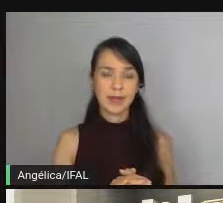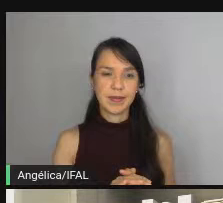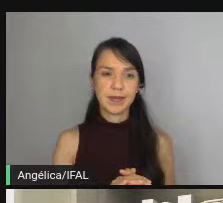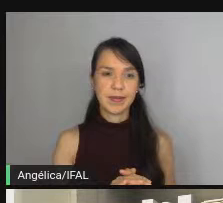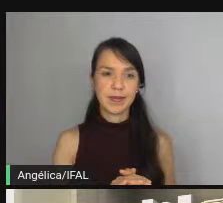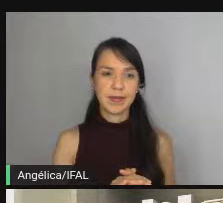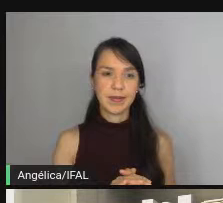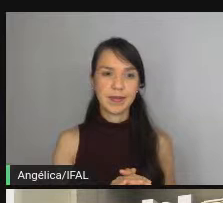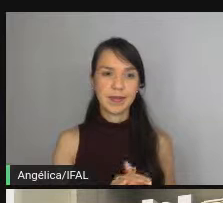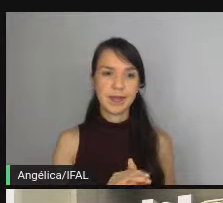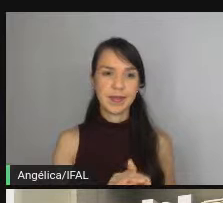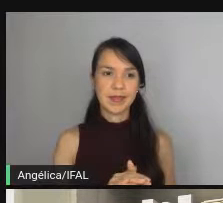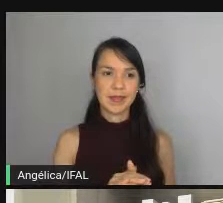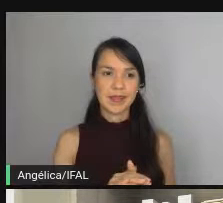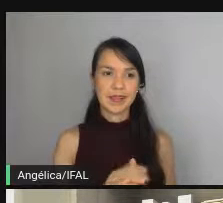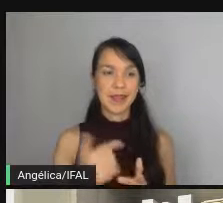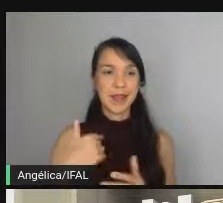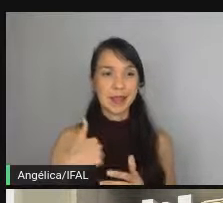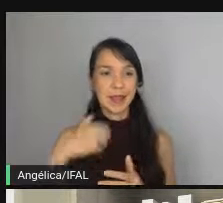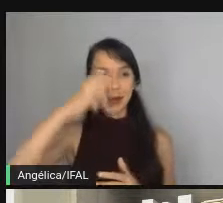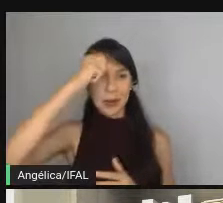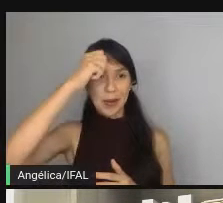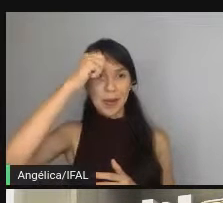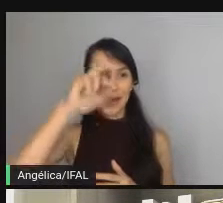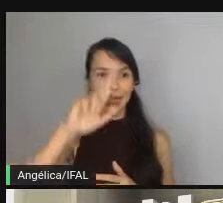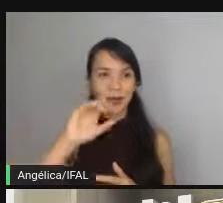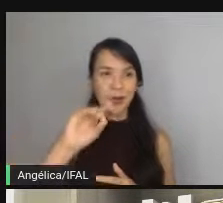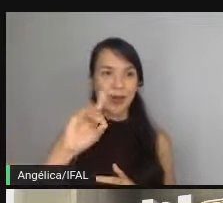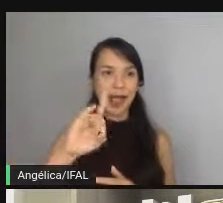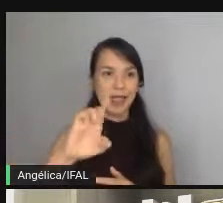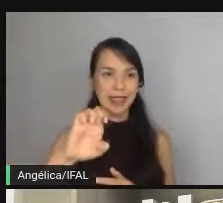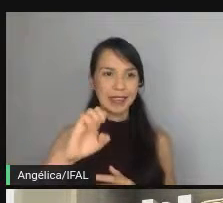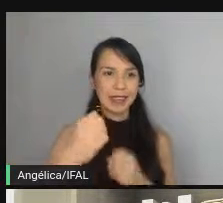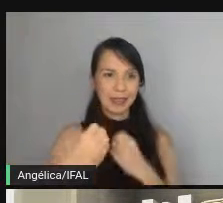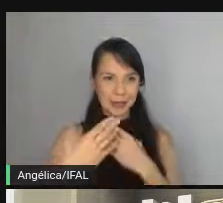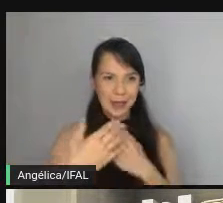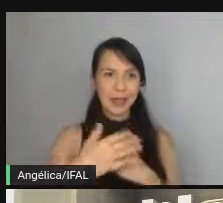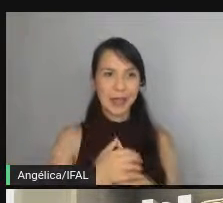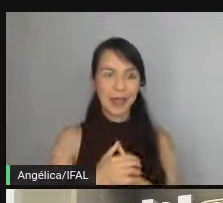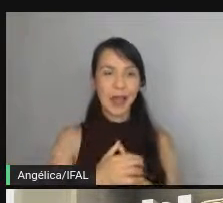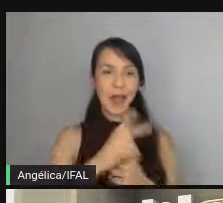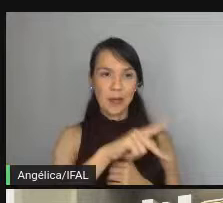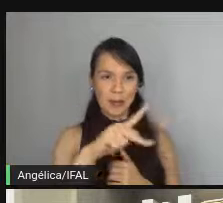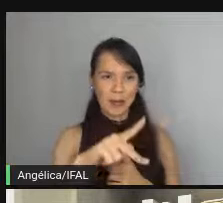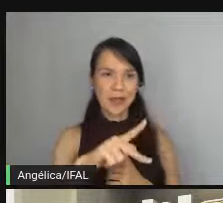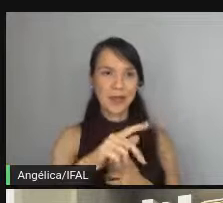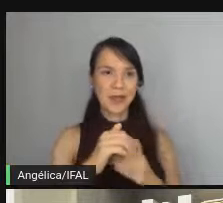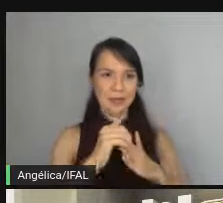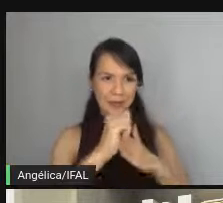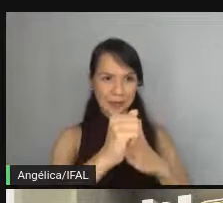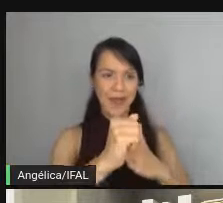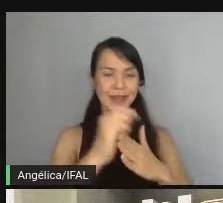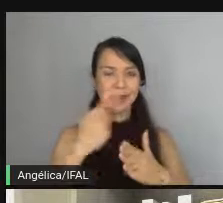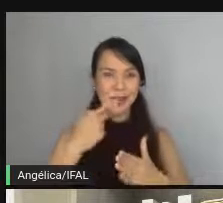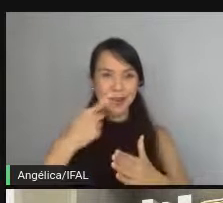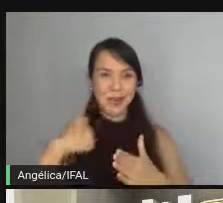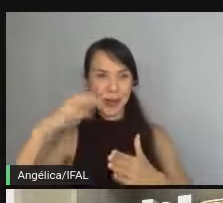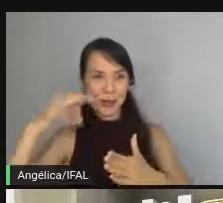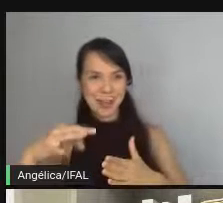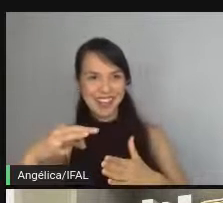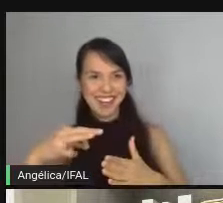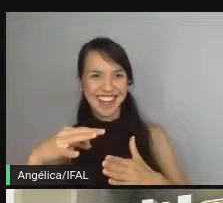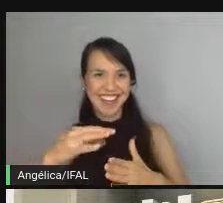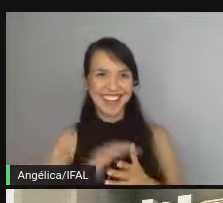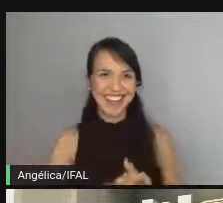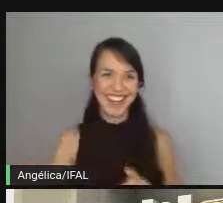aí sou eu sou eu aprendendo o que Rashid acabou de me ensinar né professor vá me dizendo se eu tô certo aqui eu vou falar antes de